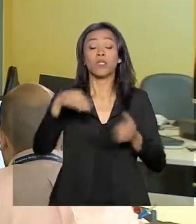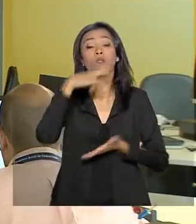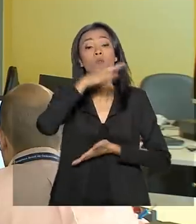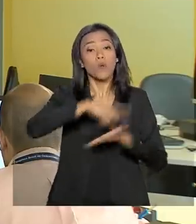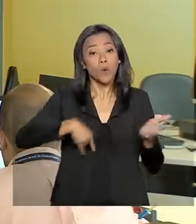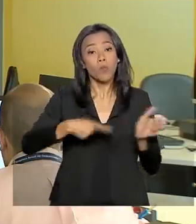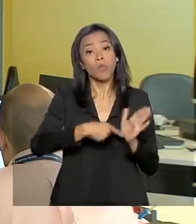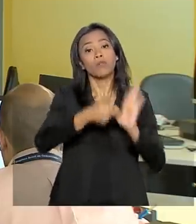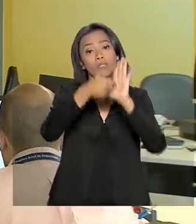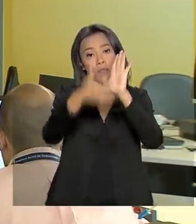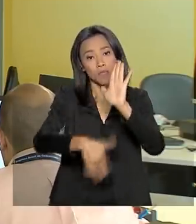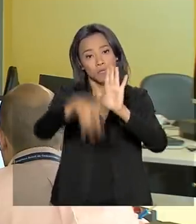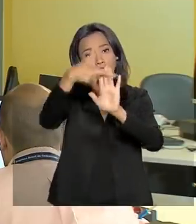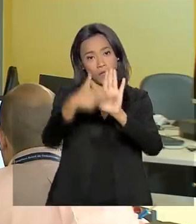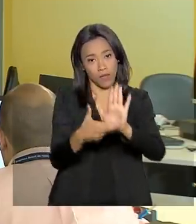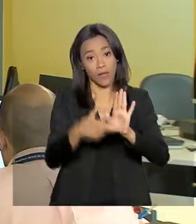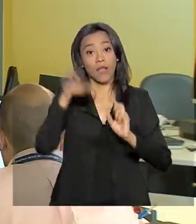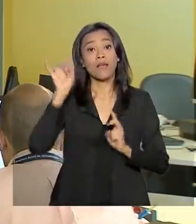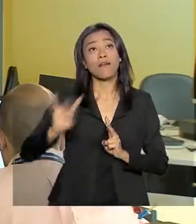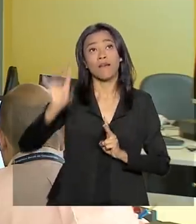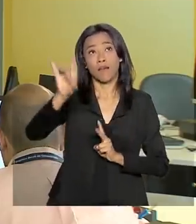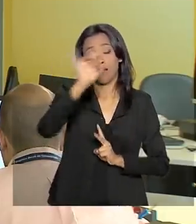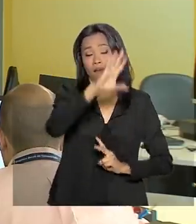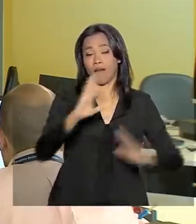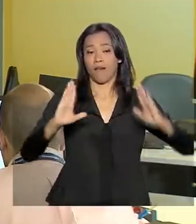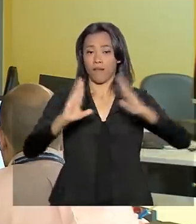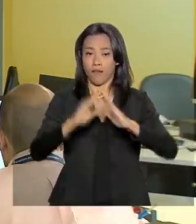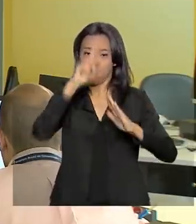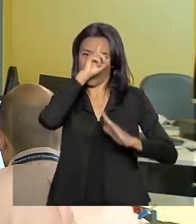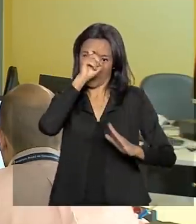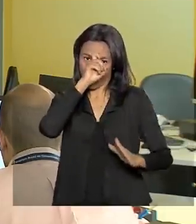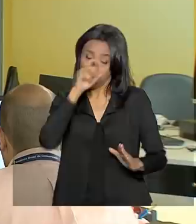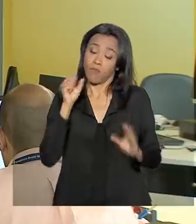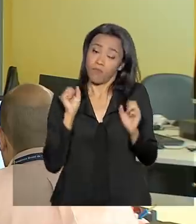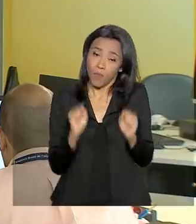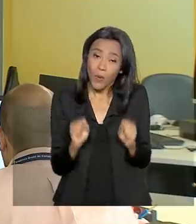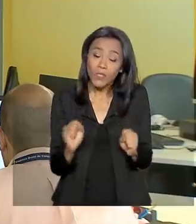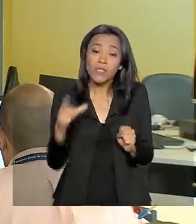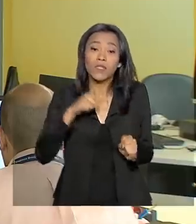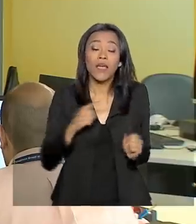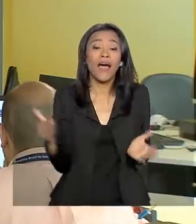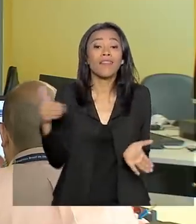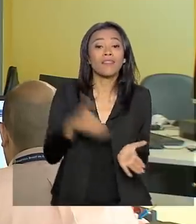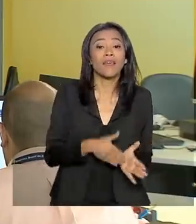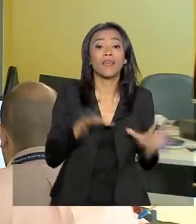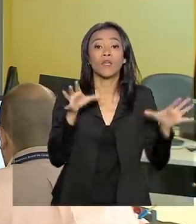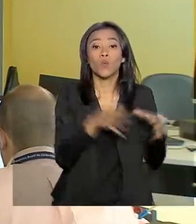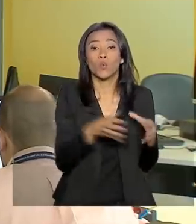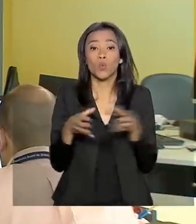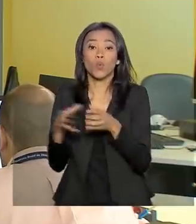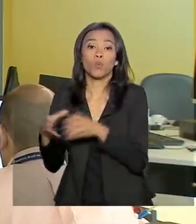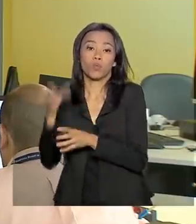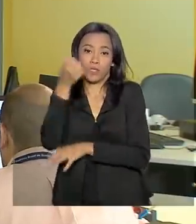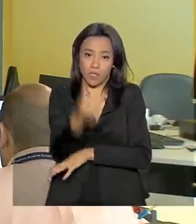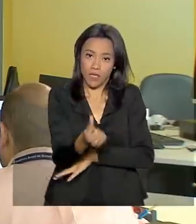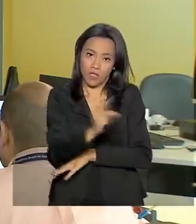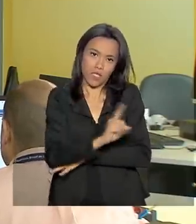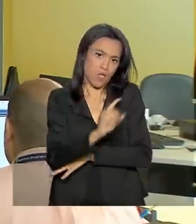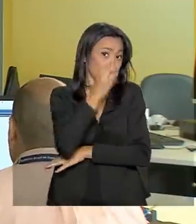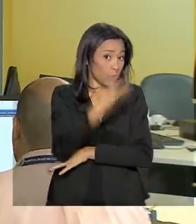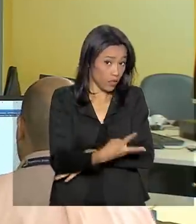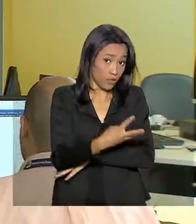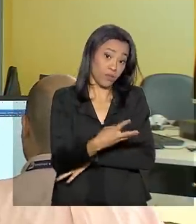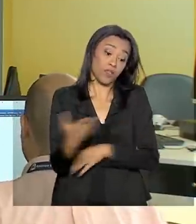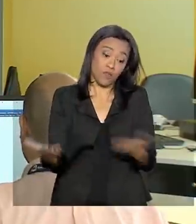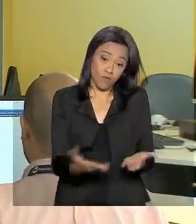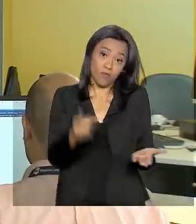ministro da Saúde, é que cada unidade básica de saúde possa contar com até seis equipes de profissionais, e não mais três, como